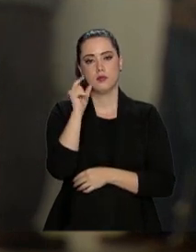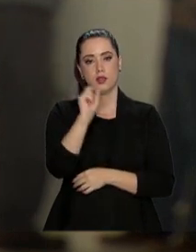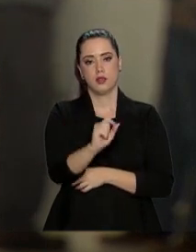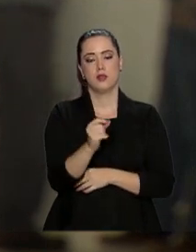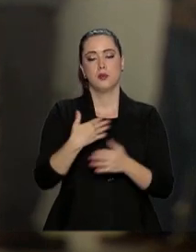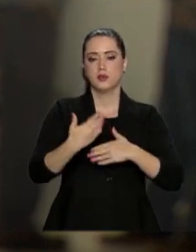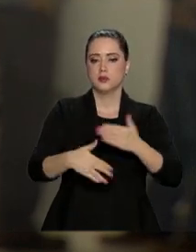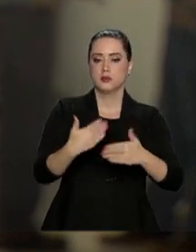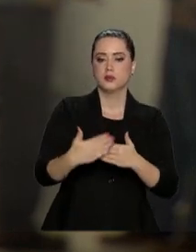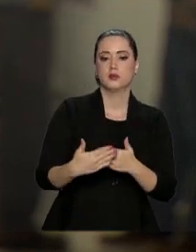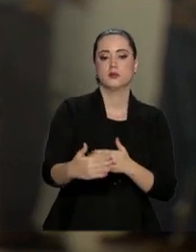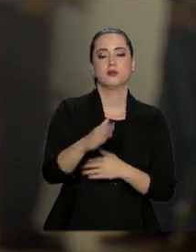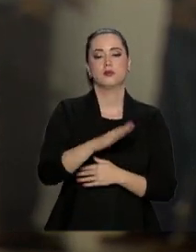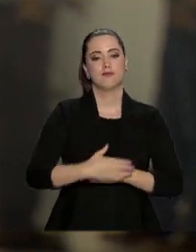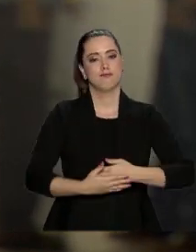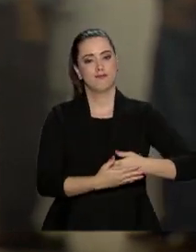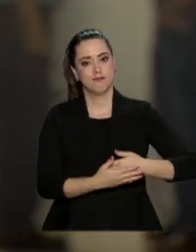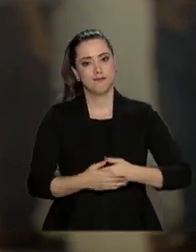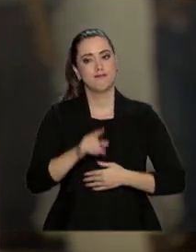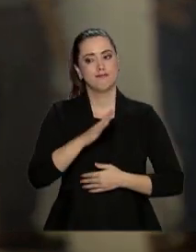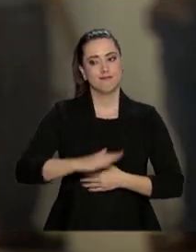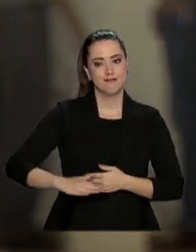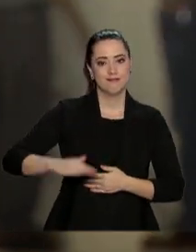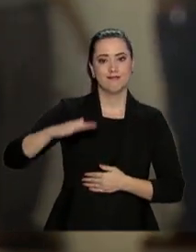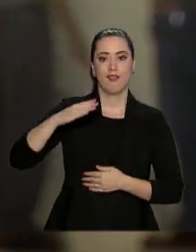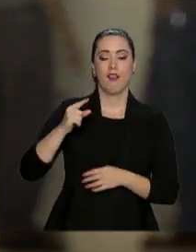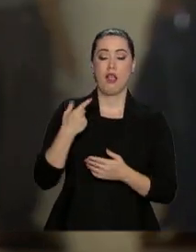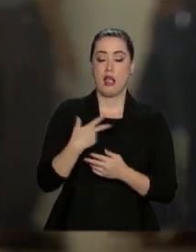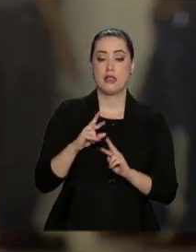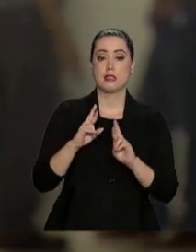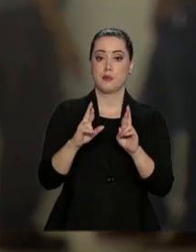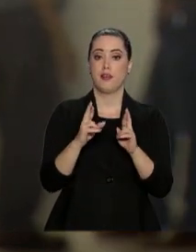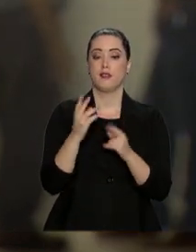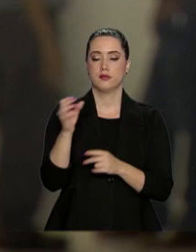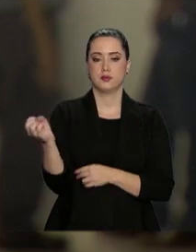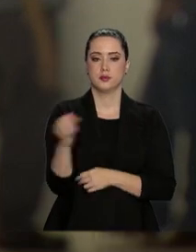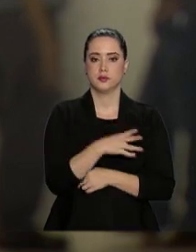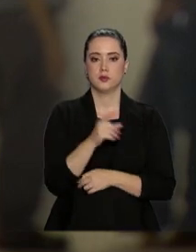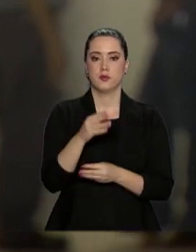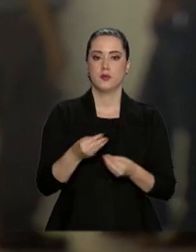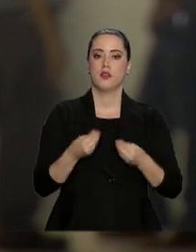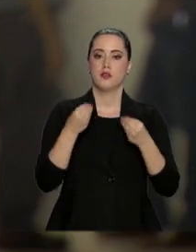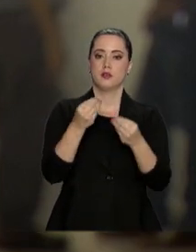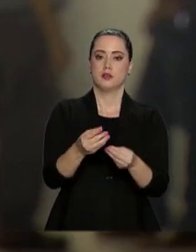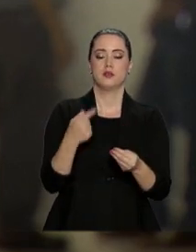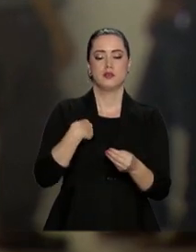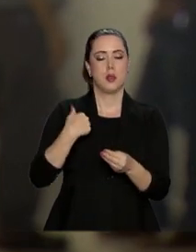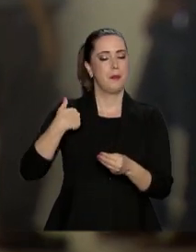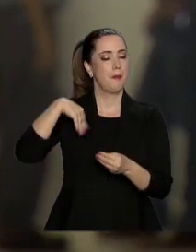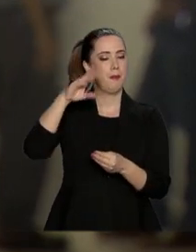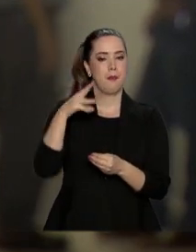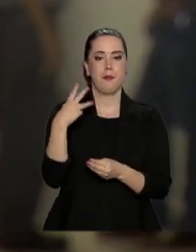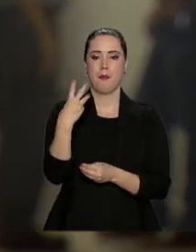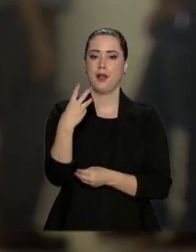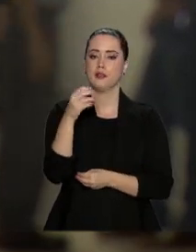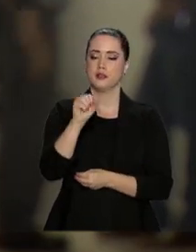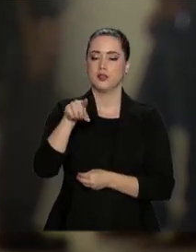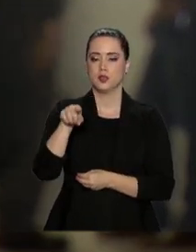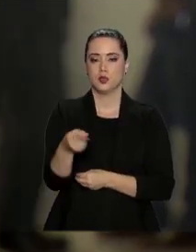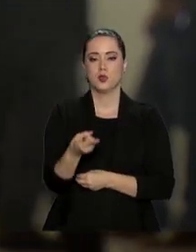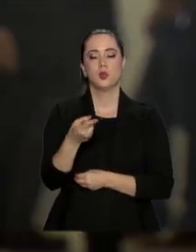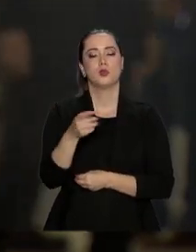para o desenvolvimento desses pequenos. A estimativa é de que essa novidade atenda a mais de 38